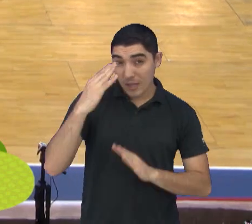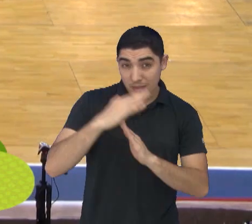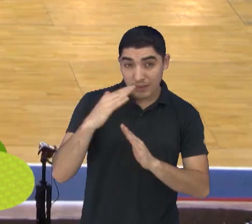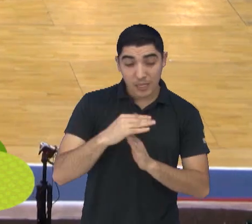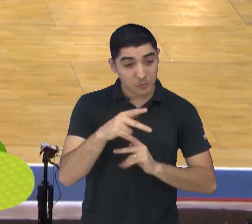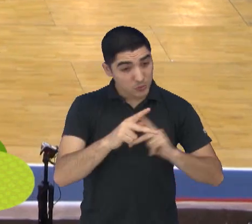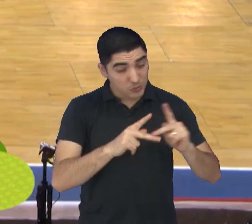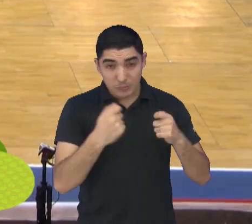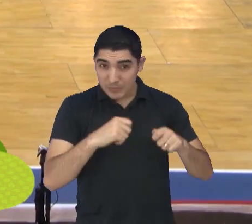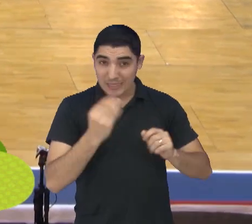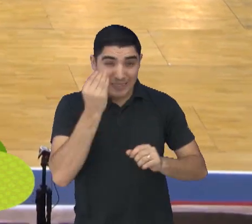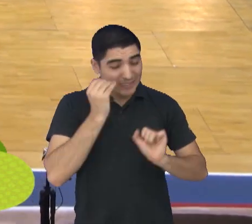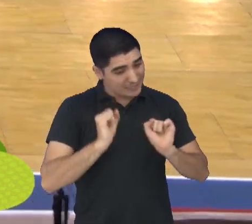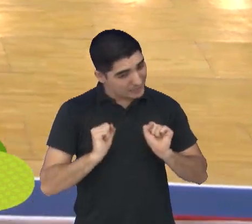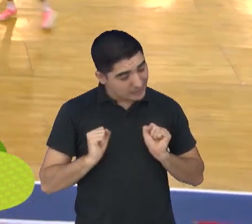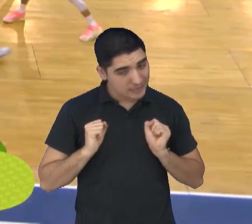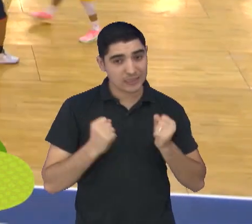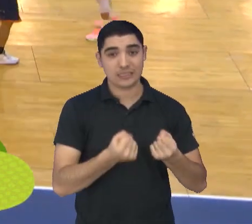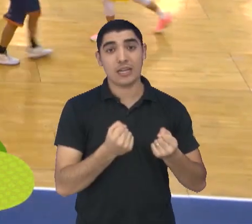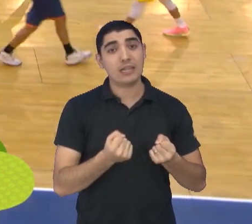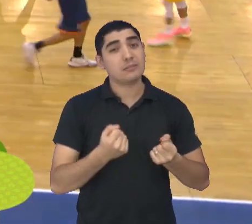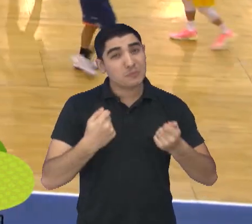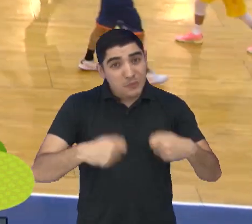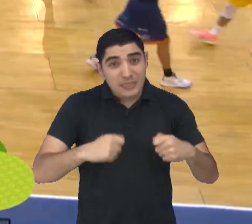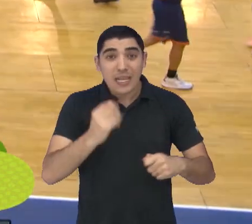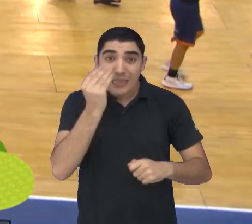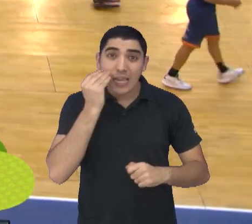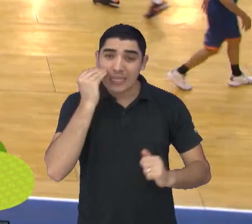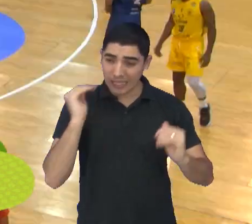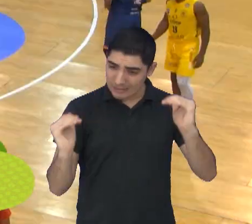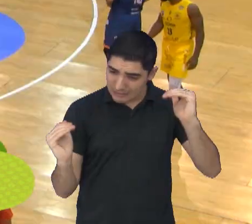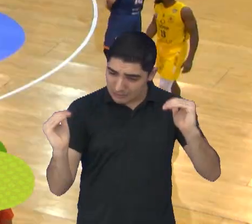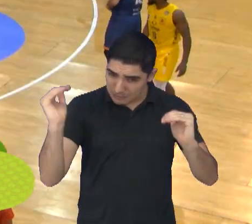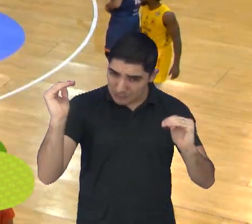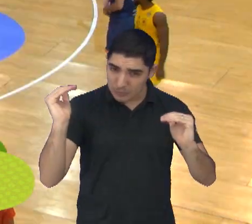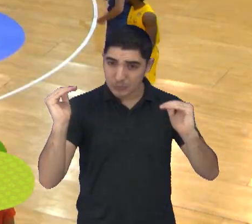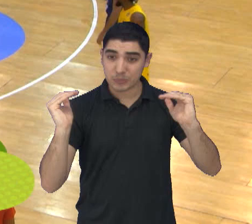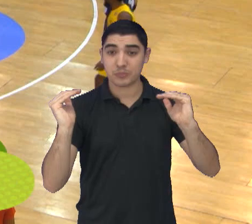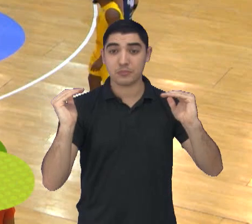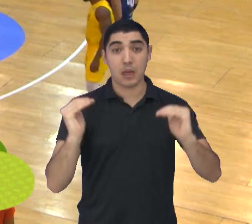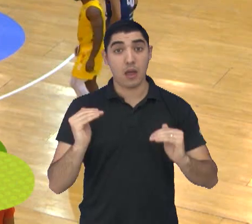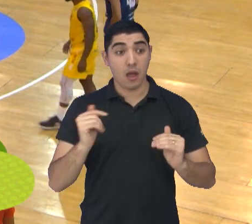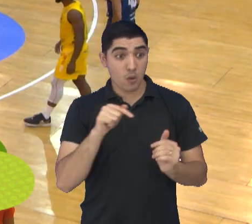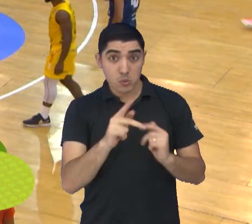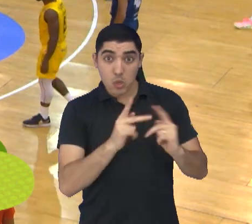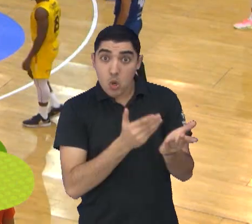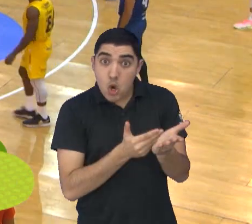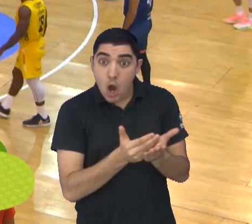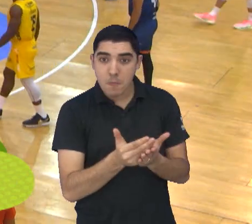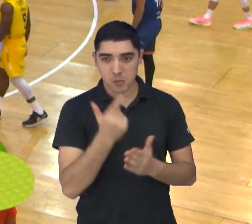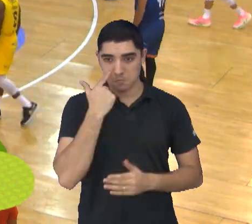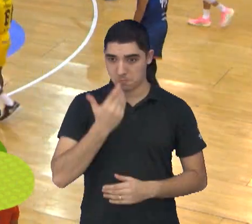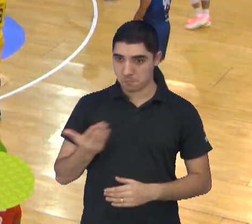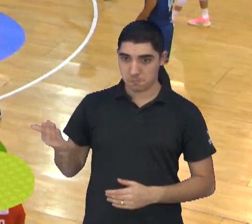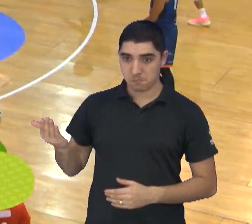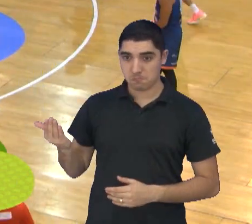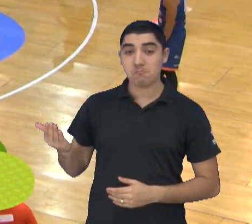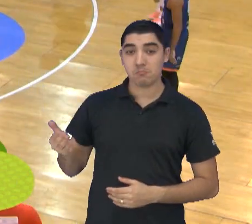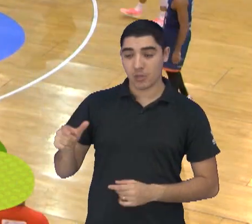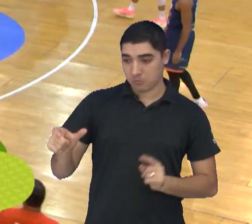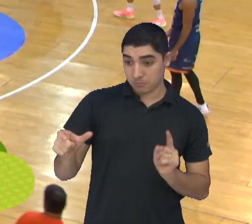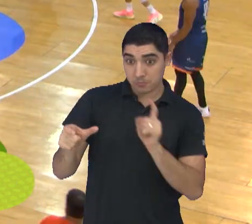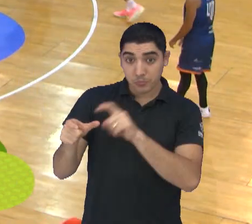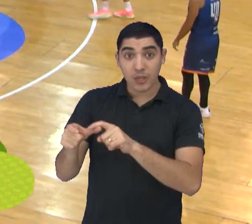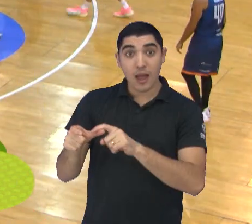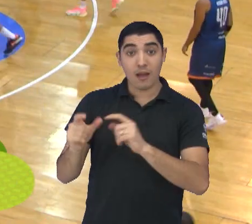ou nada para o São José, que precisava buscar o resultado. Logo no começo, o Lema diminuiu para 9 e a